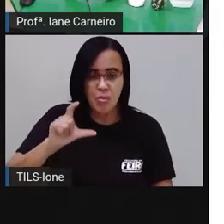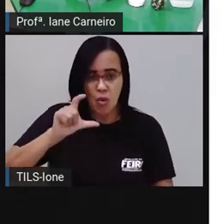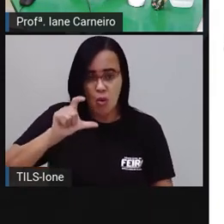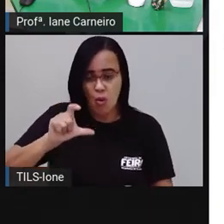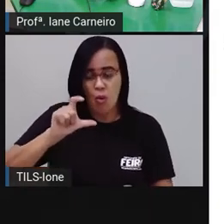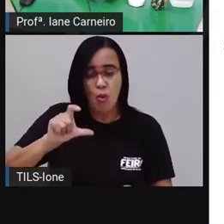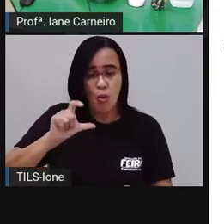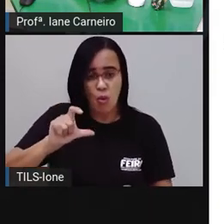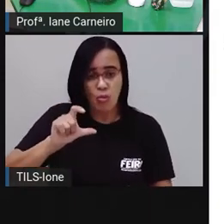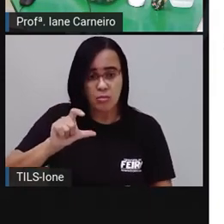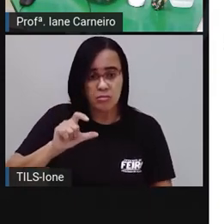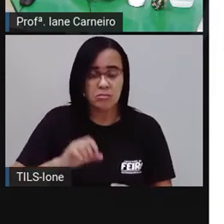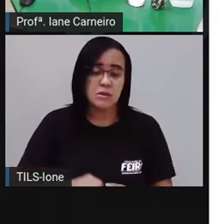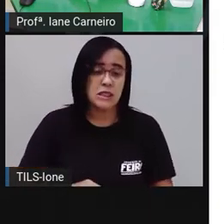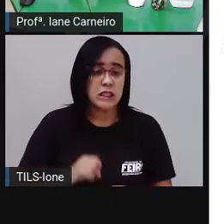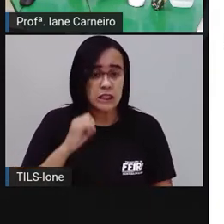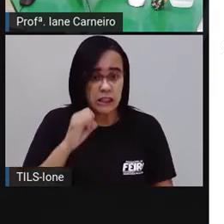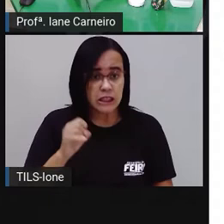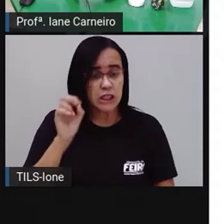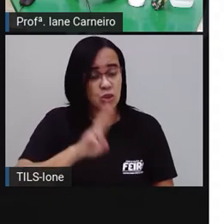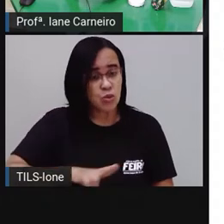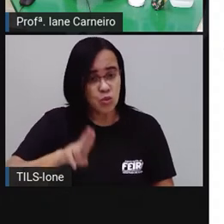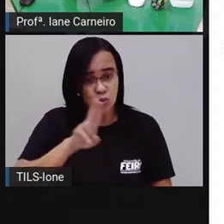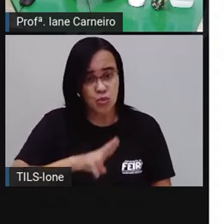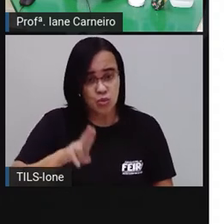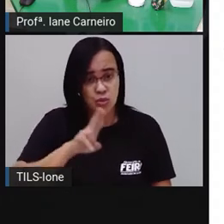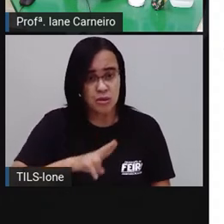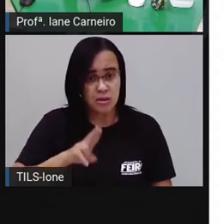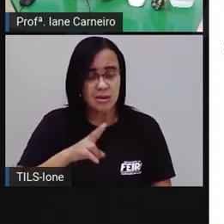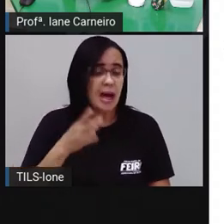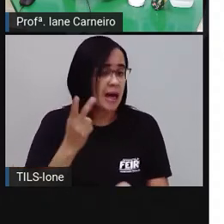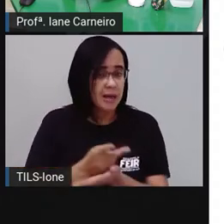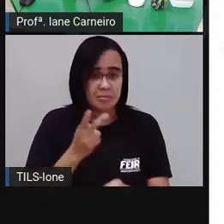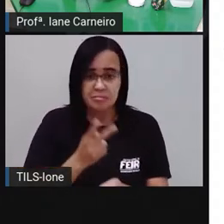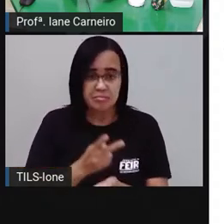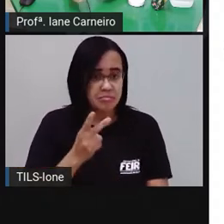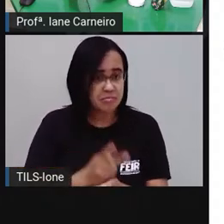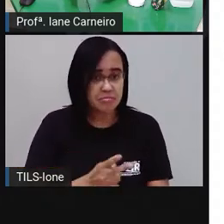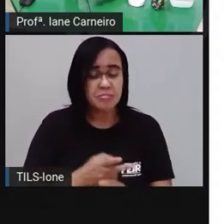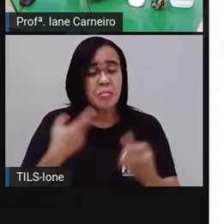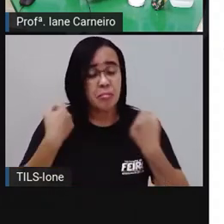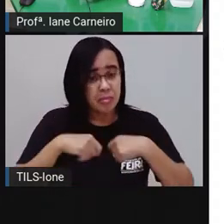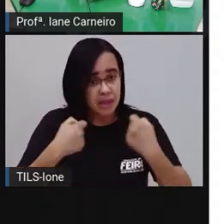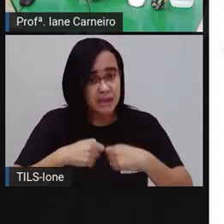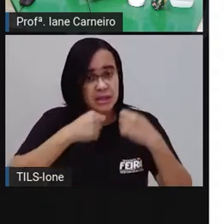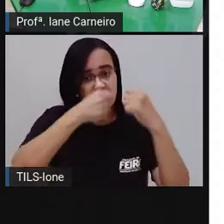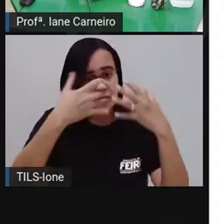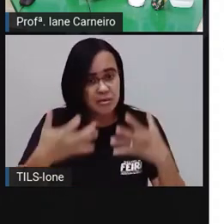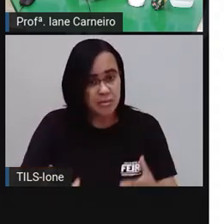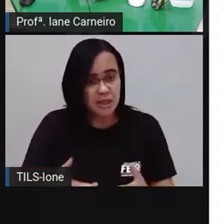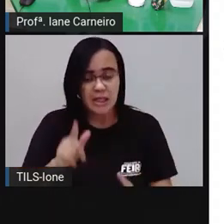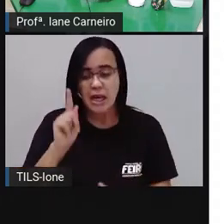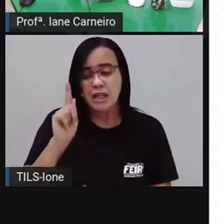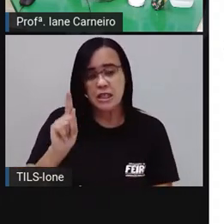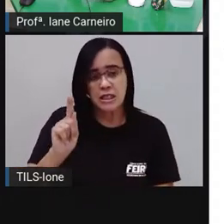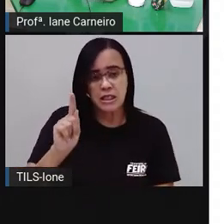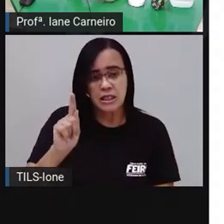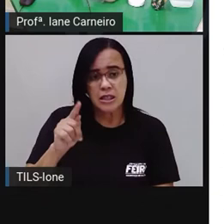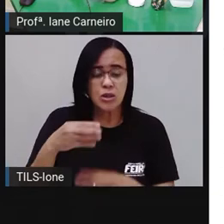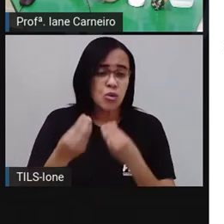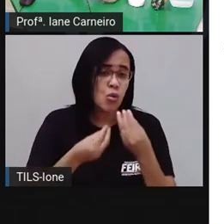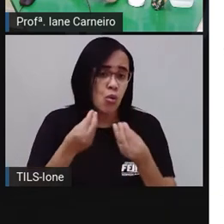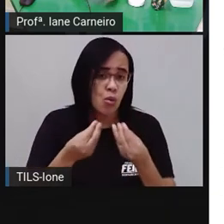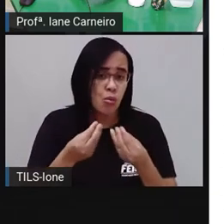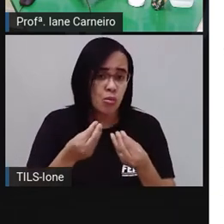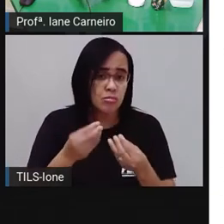usar a medida convencional, a PRO precisaria dizer para vocês a quantidade em gramas, né? De sal que nós iríamos usar,